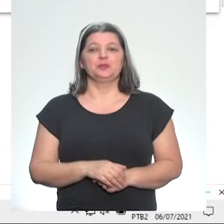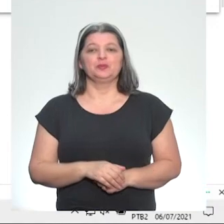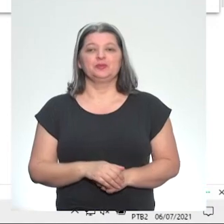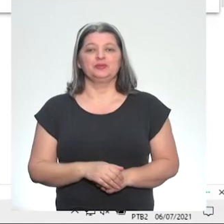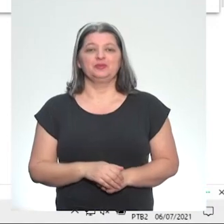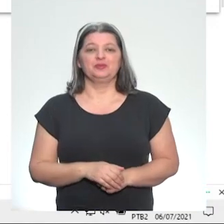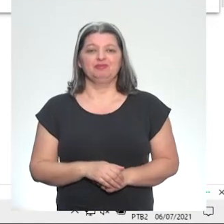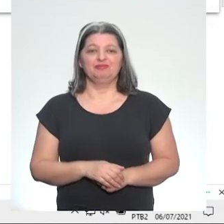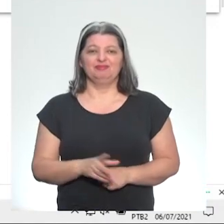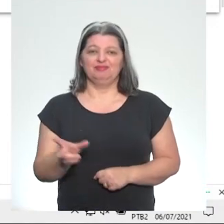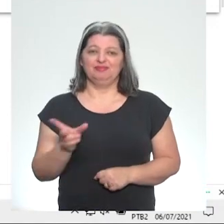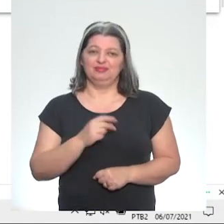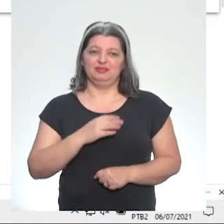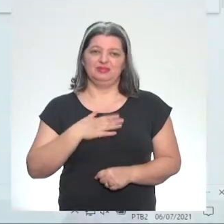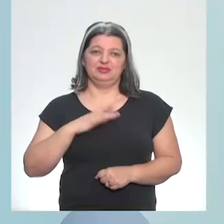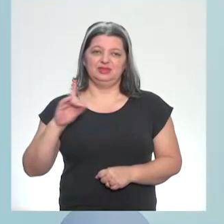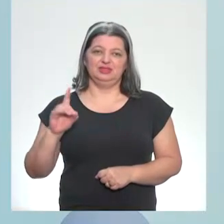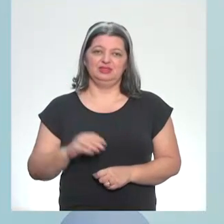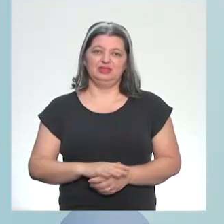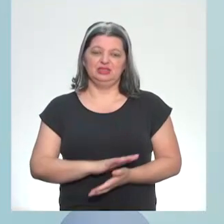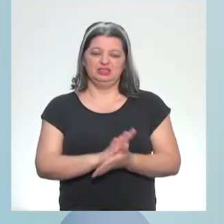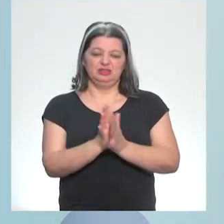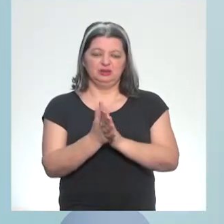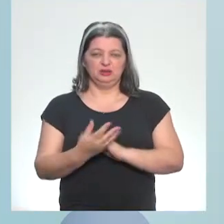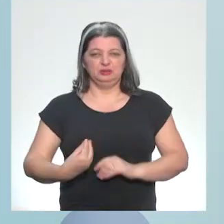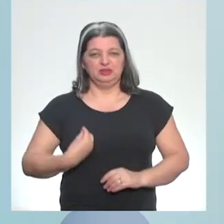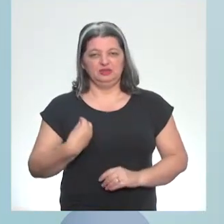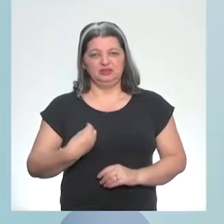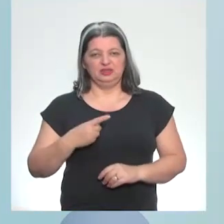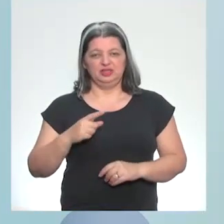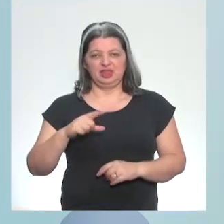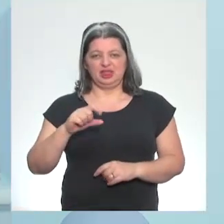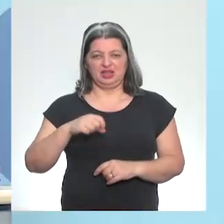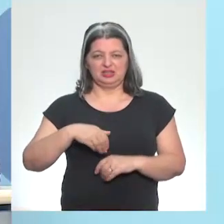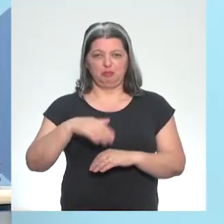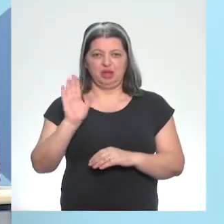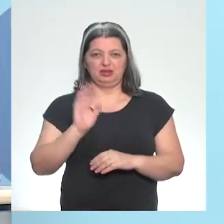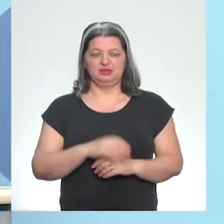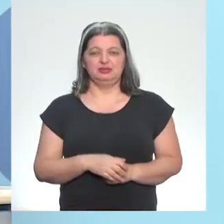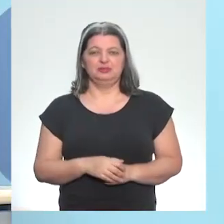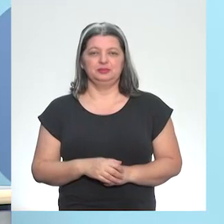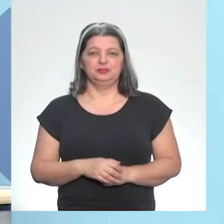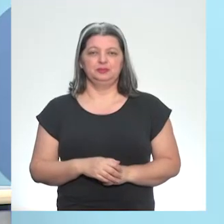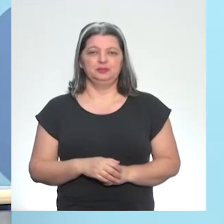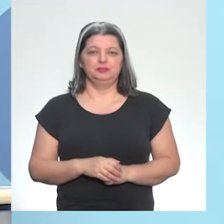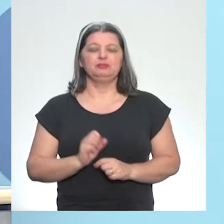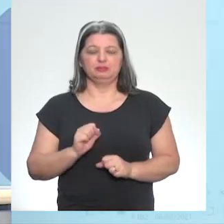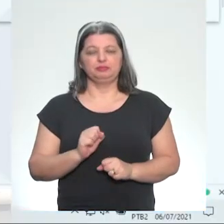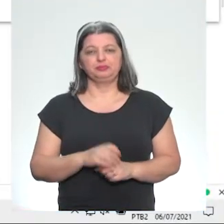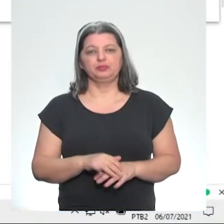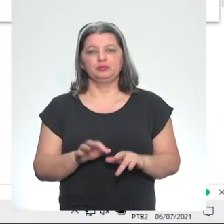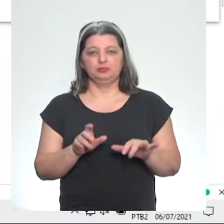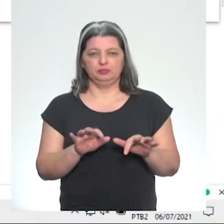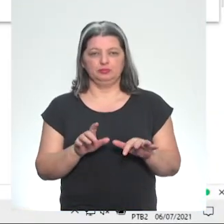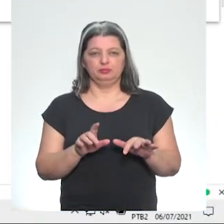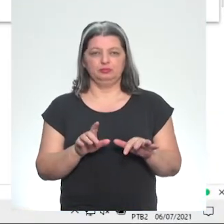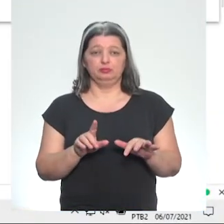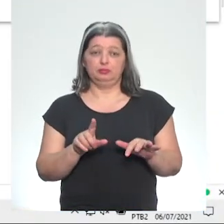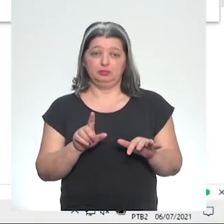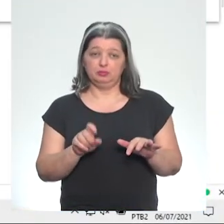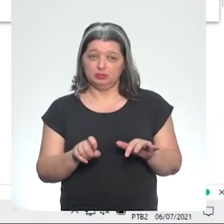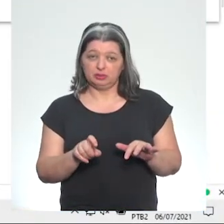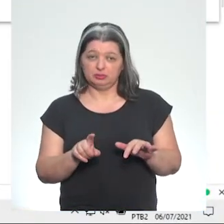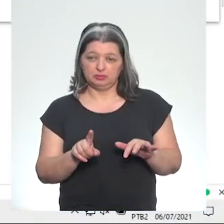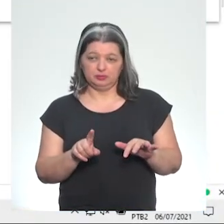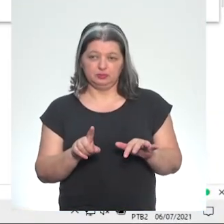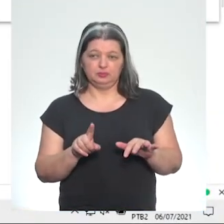destrói com a minha vida. Eu tenho 10 a mais. Então, eu tenho 29 anos, vou colocar aqui para rodar. Na hora que eu dou o enter, ele vai aparecer a